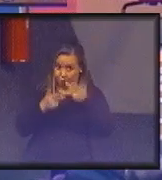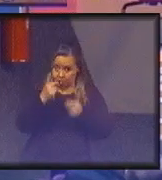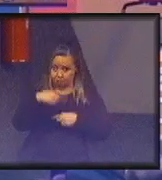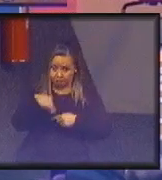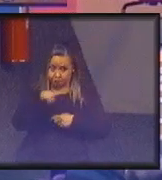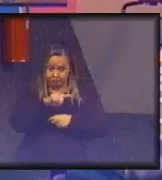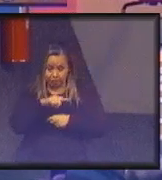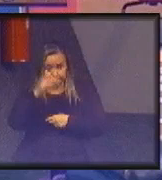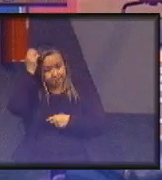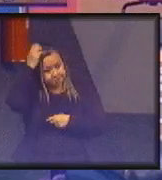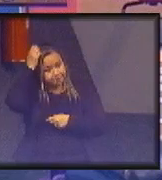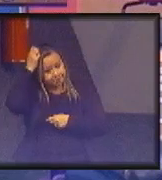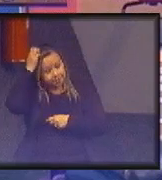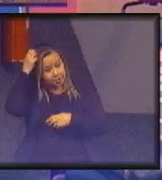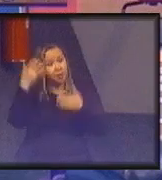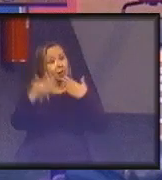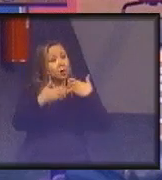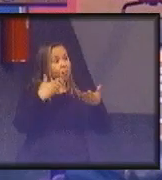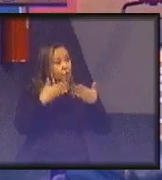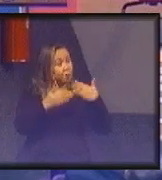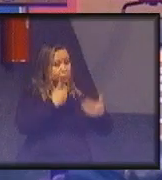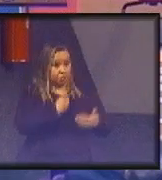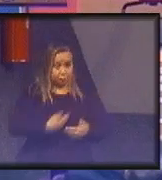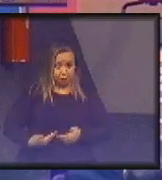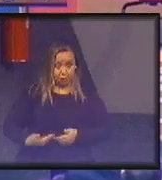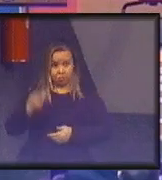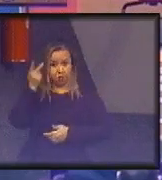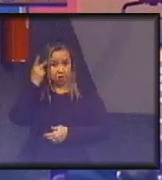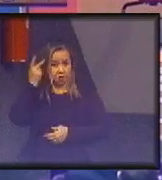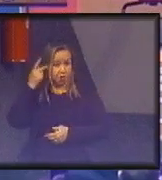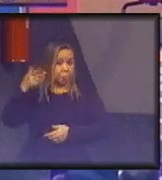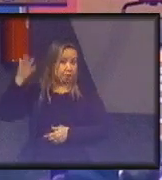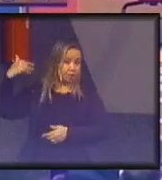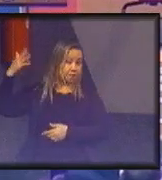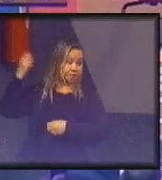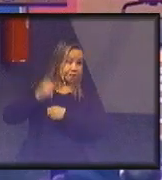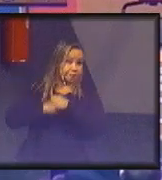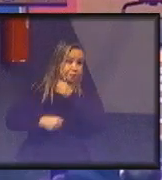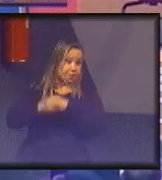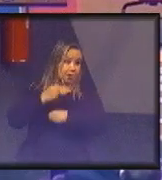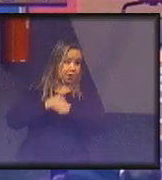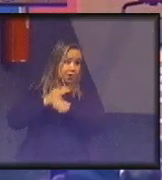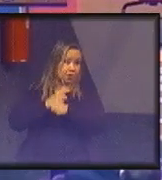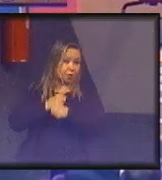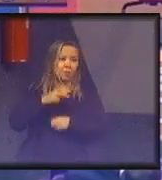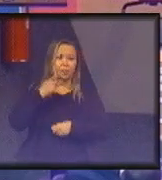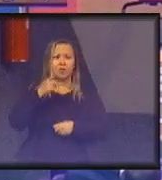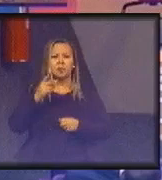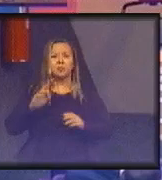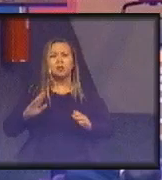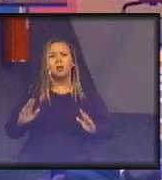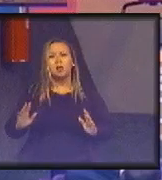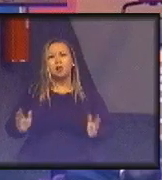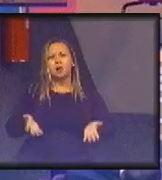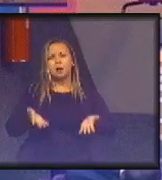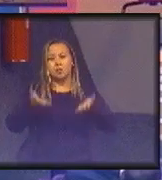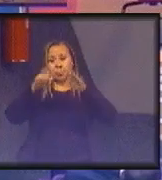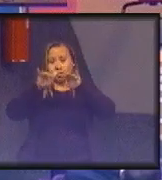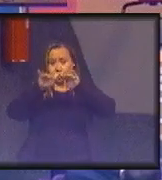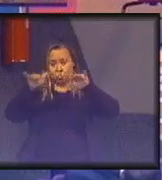conversar com o governador de São Paulo há alguns anos sobre elevação do nível do mar